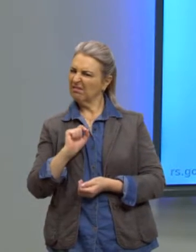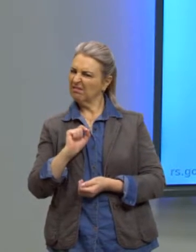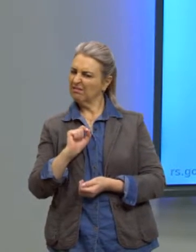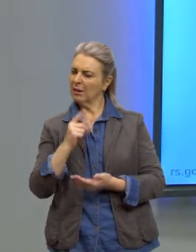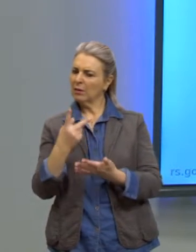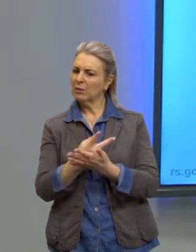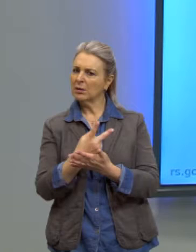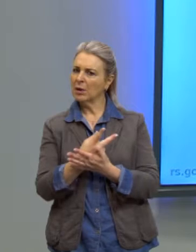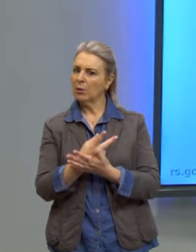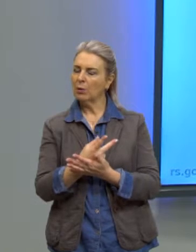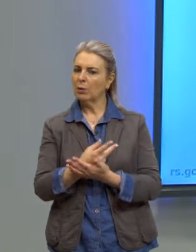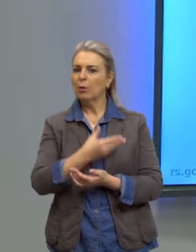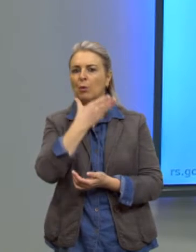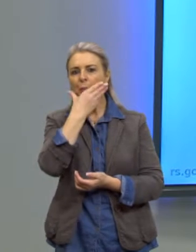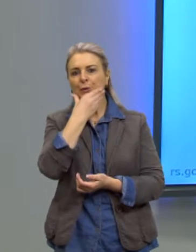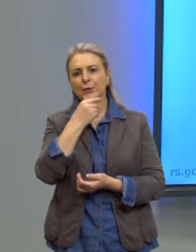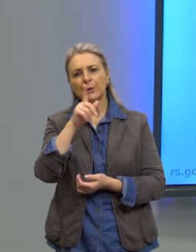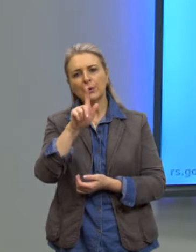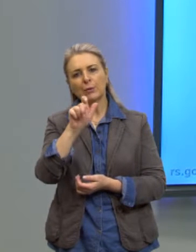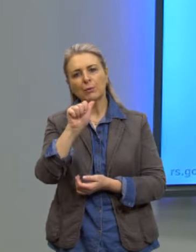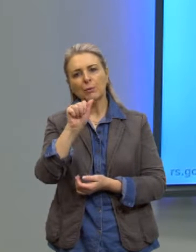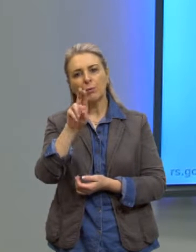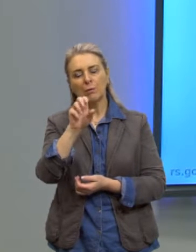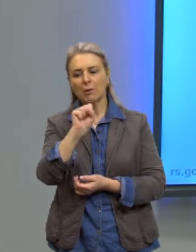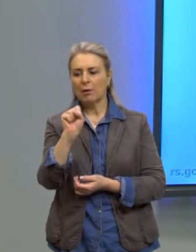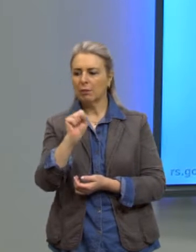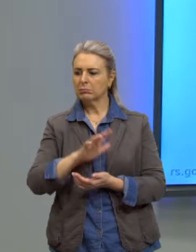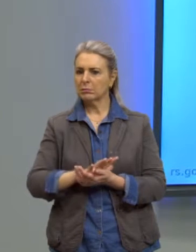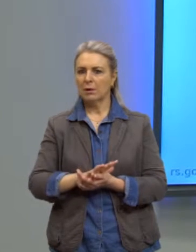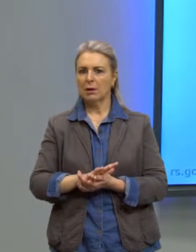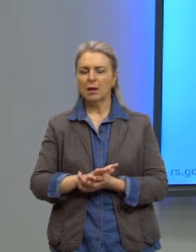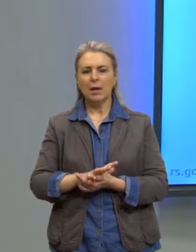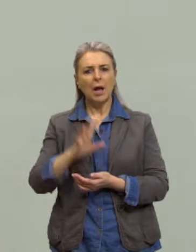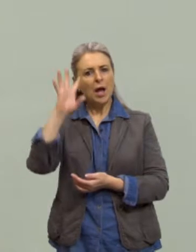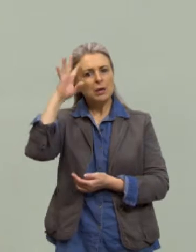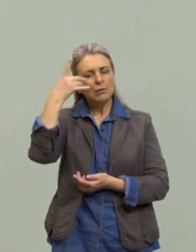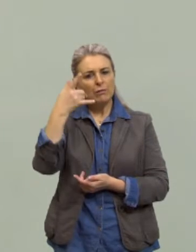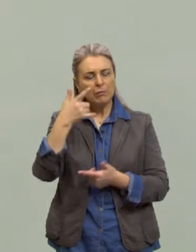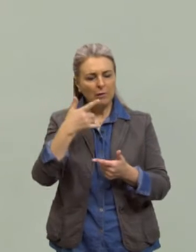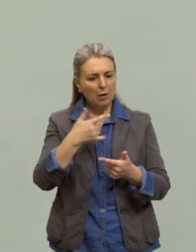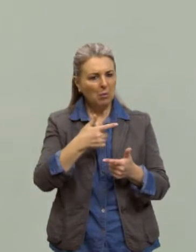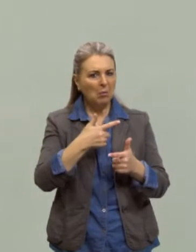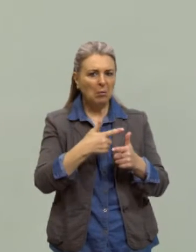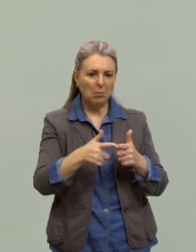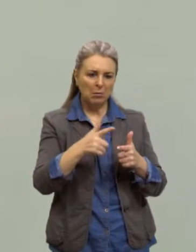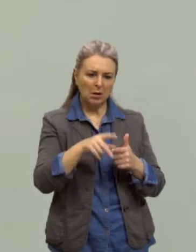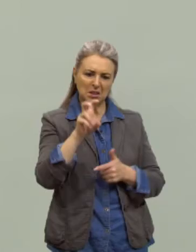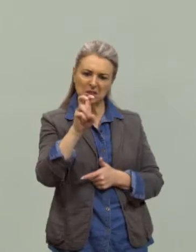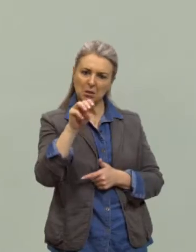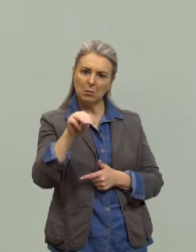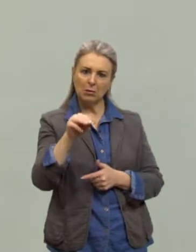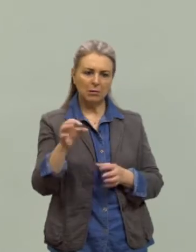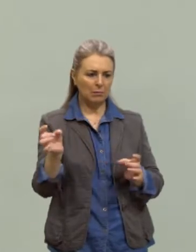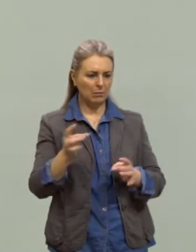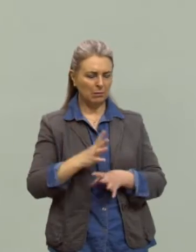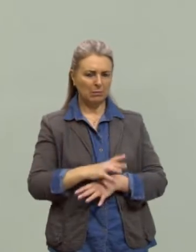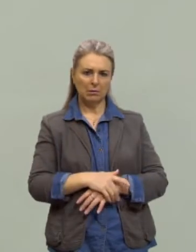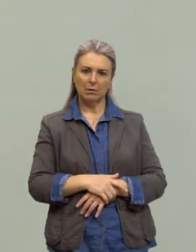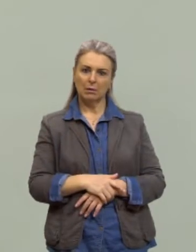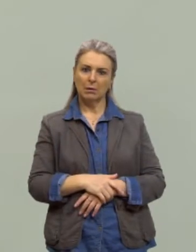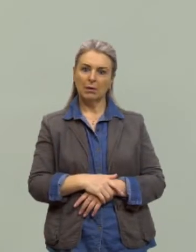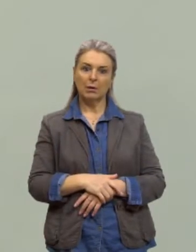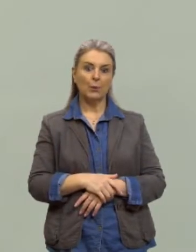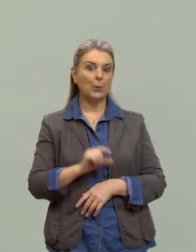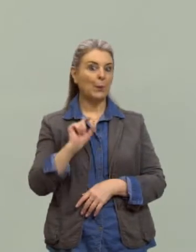Gauss, esse menino, ele resolveu o problema em aproximadamente 5 minutos. Em 5 minutos ele estava pronto. O que ele